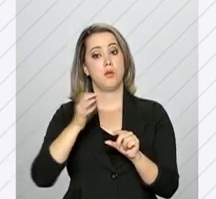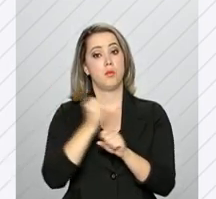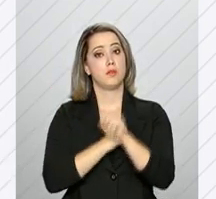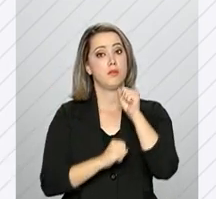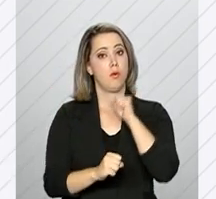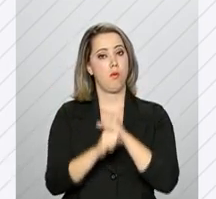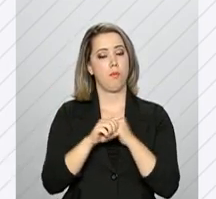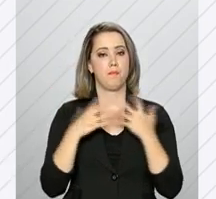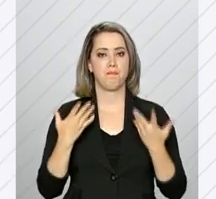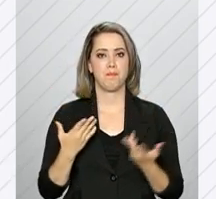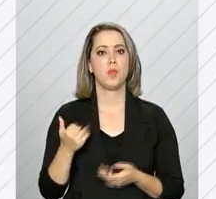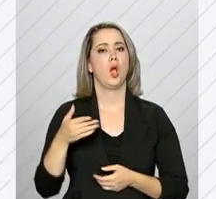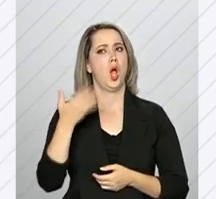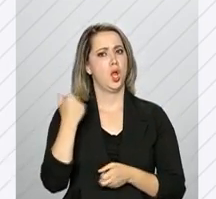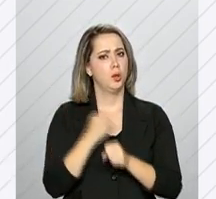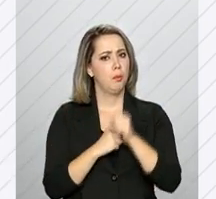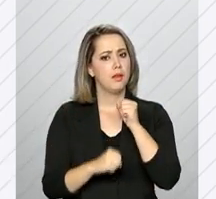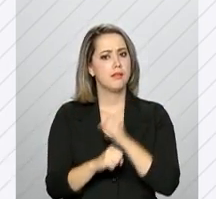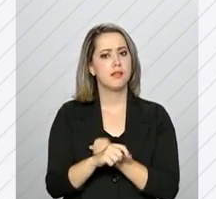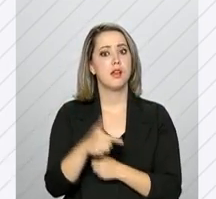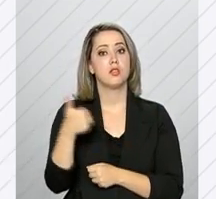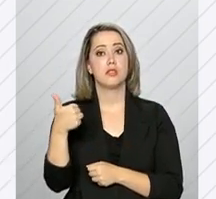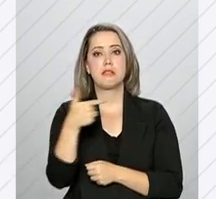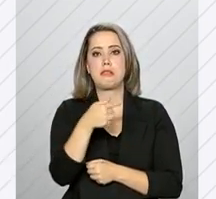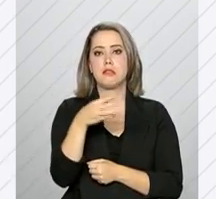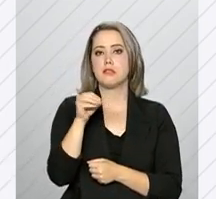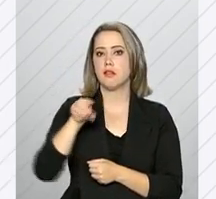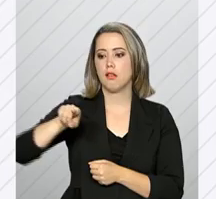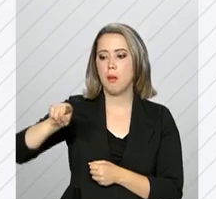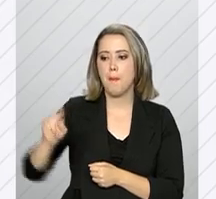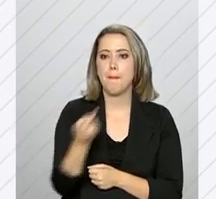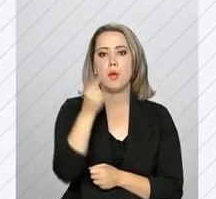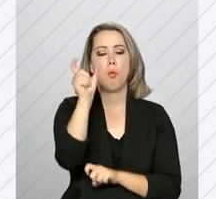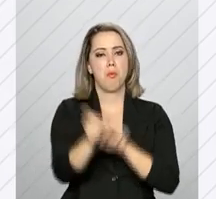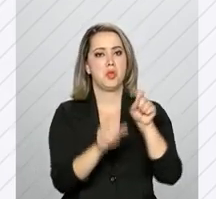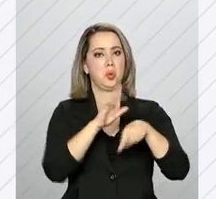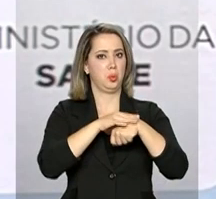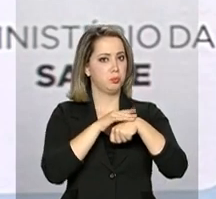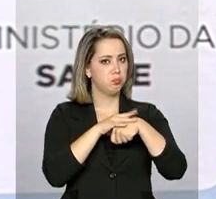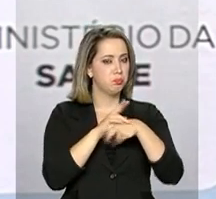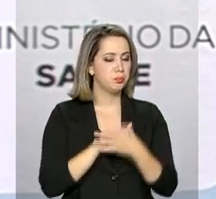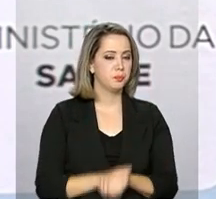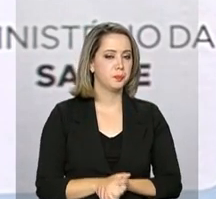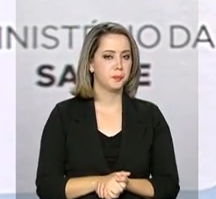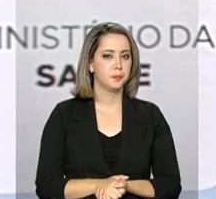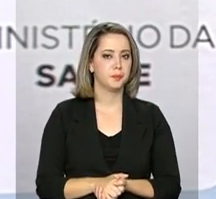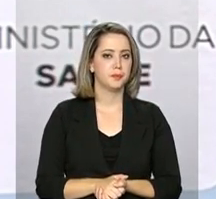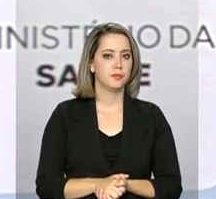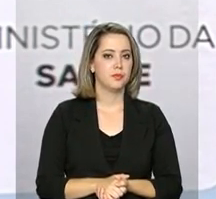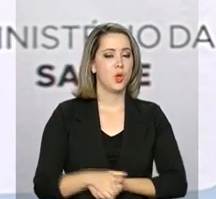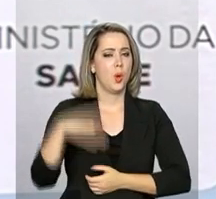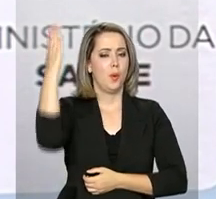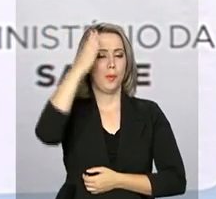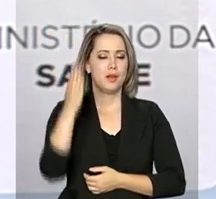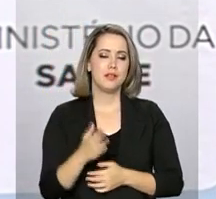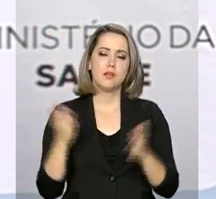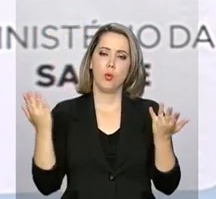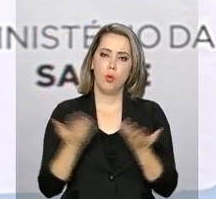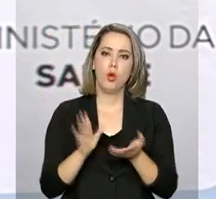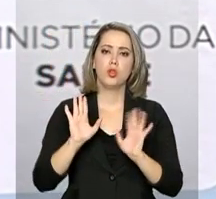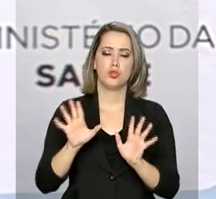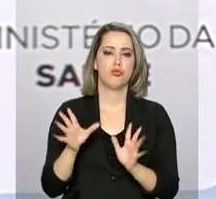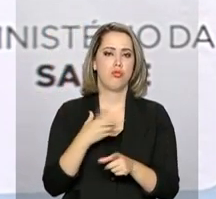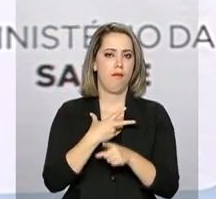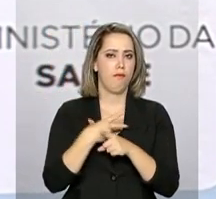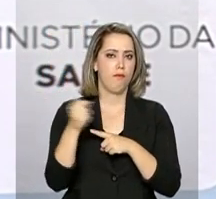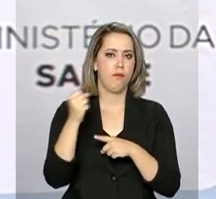passado, havia 170.535 casos da doença. O Brasil não preenche mais os requisitos